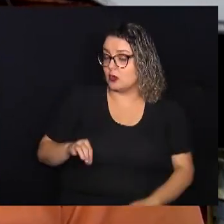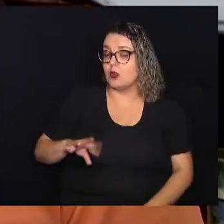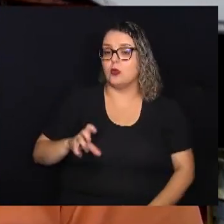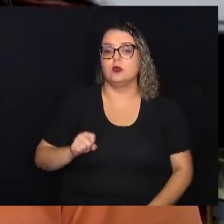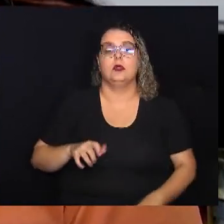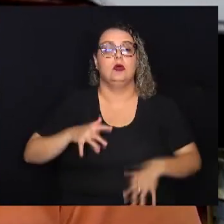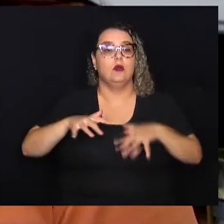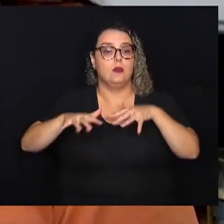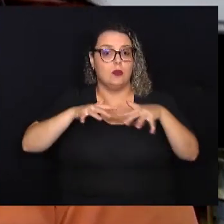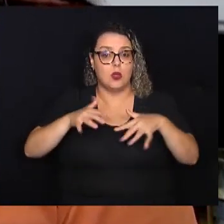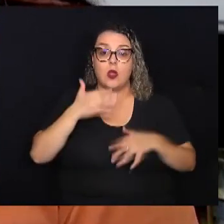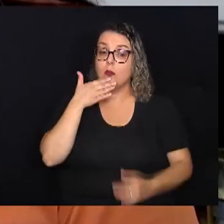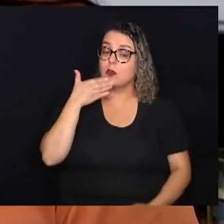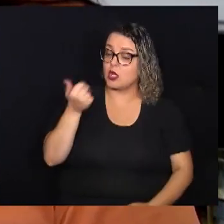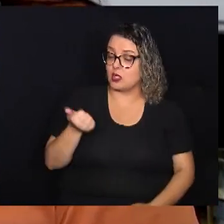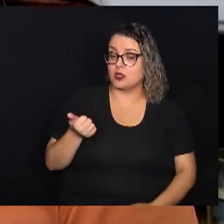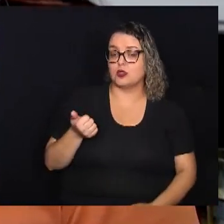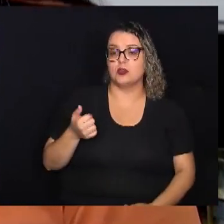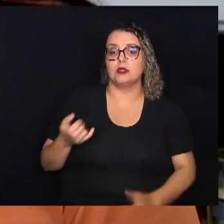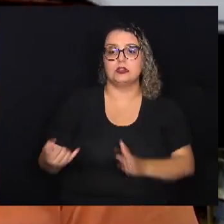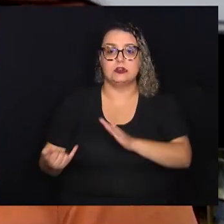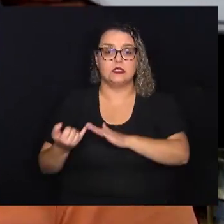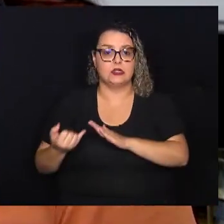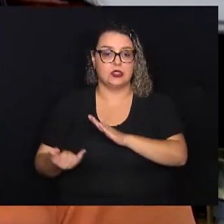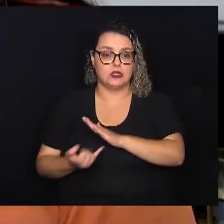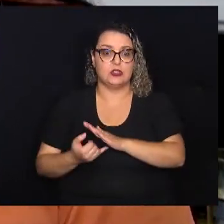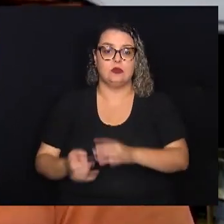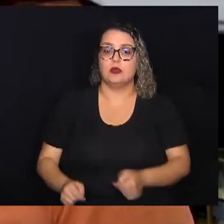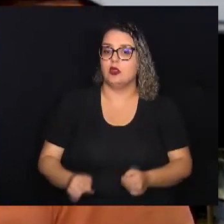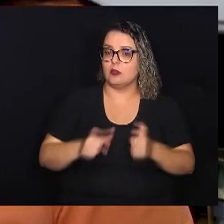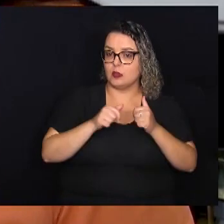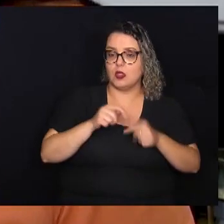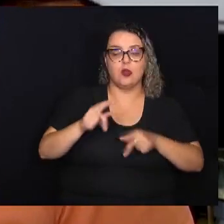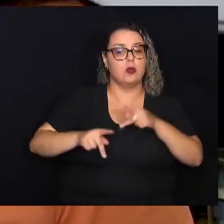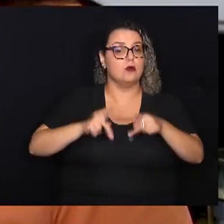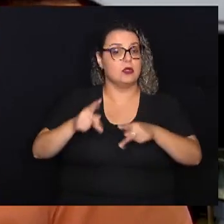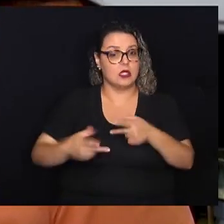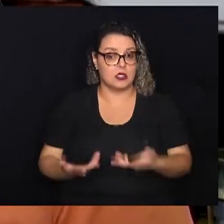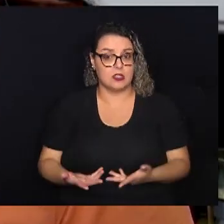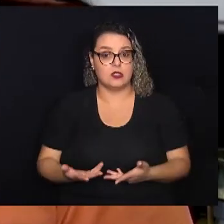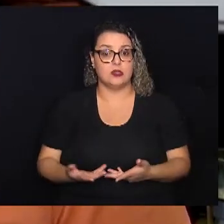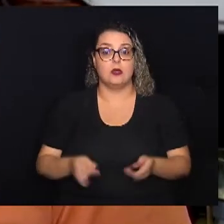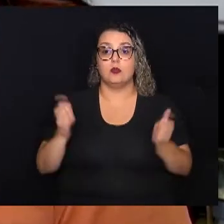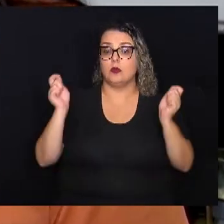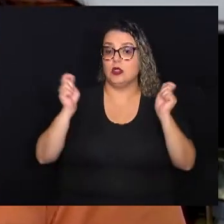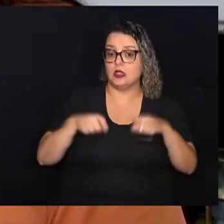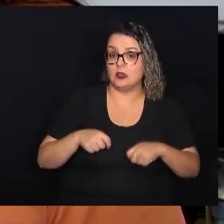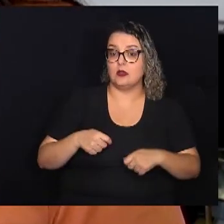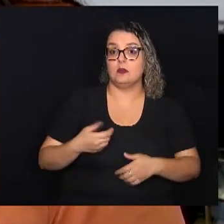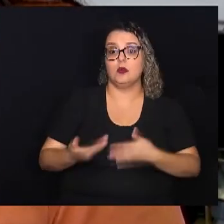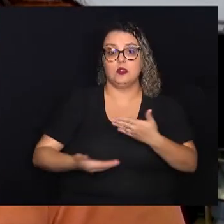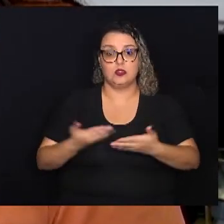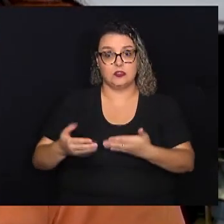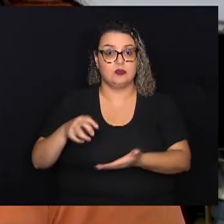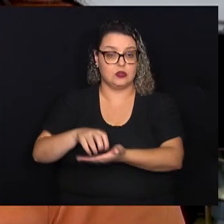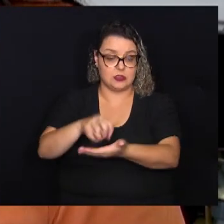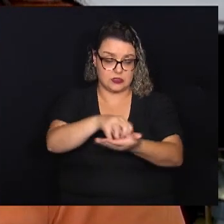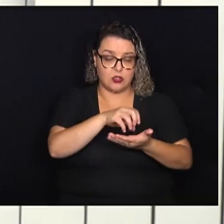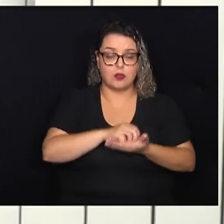para melhorar essas instituições, para favorecer a população, para capacitar os servidores desses órgãos.